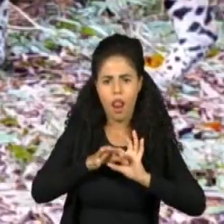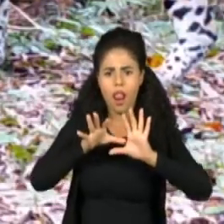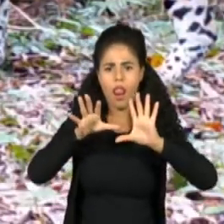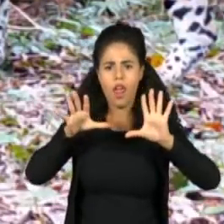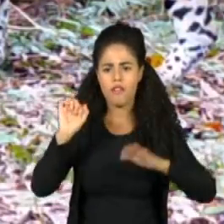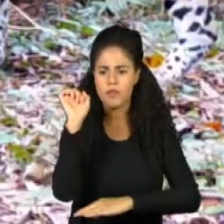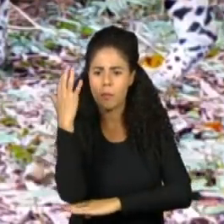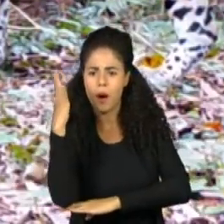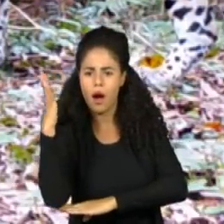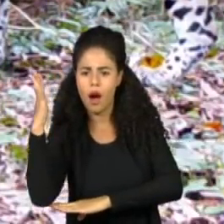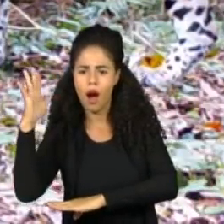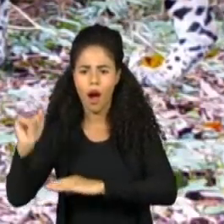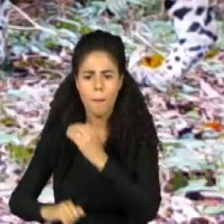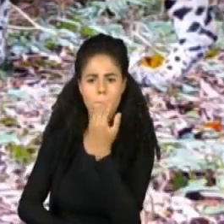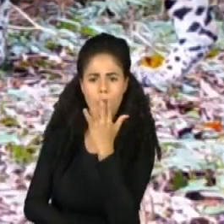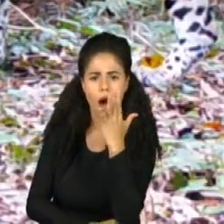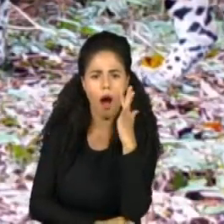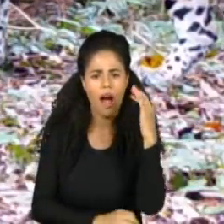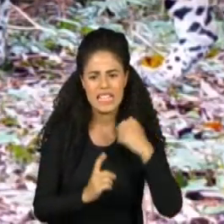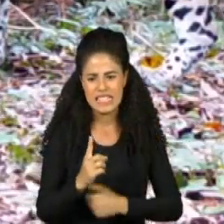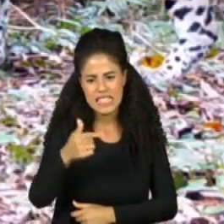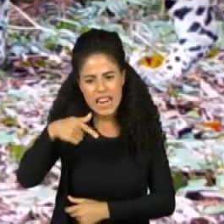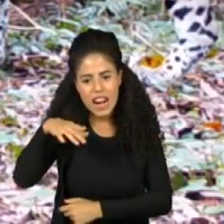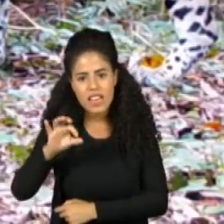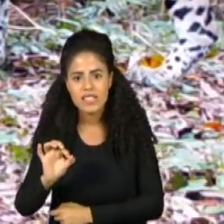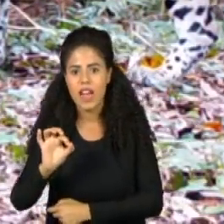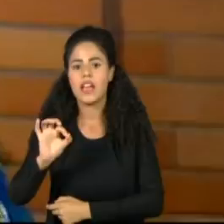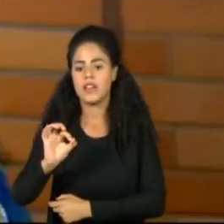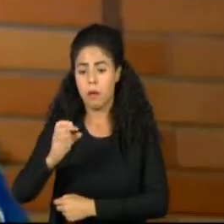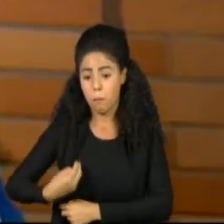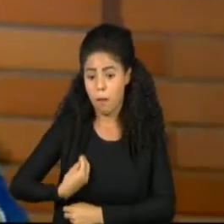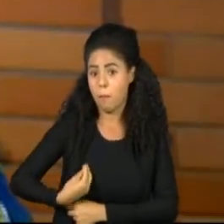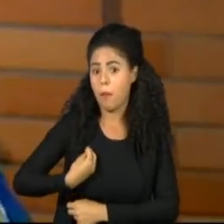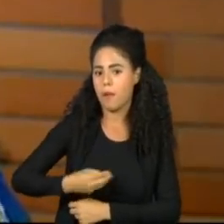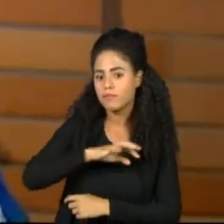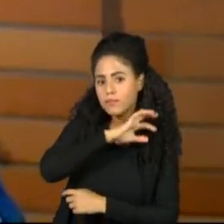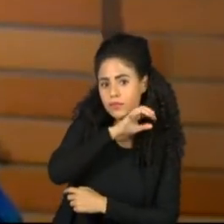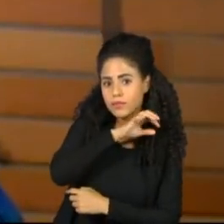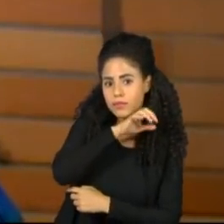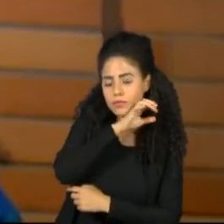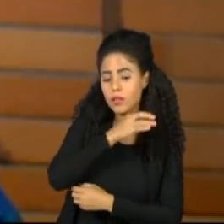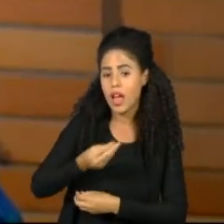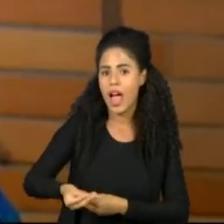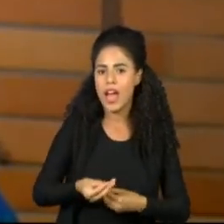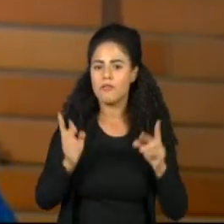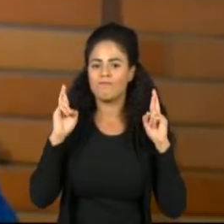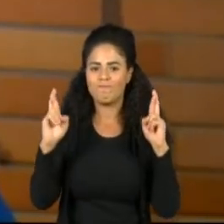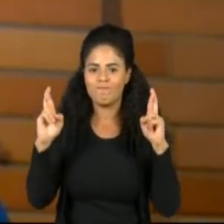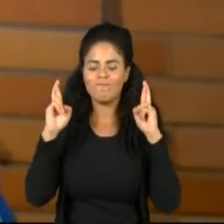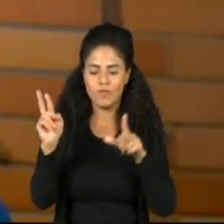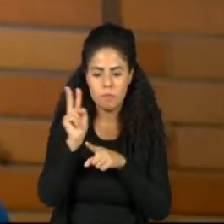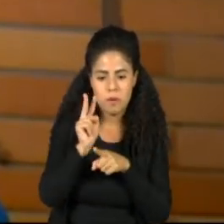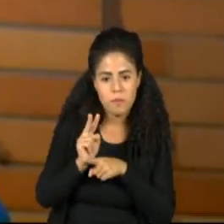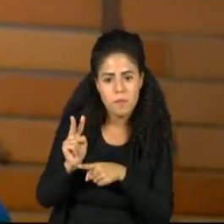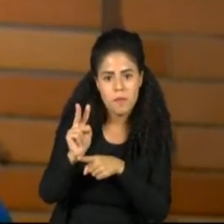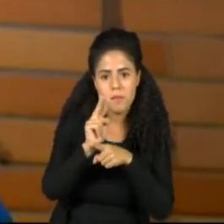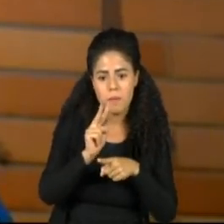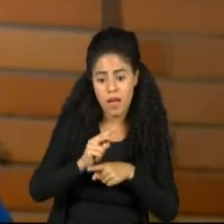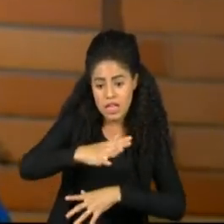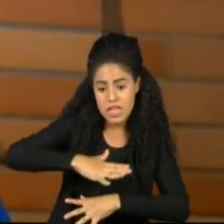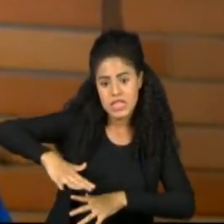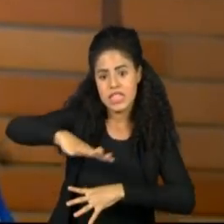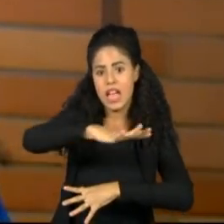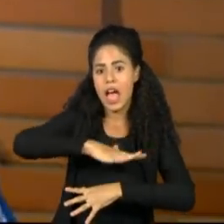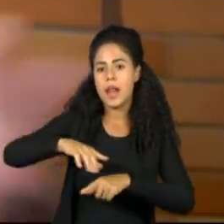no parque, cerca de 70 indivíduos. Isso deixa a gente muito feliz, com esperança na conservação da espécie, nessa região do